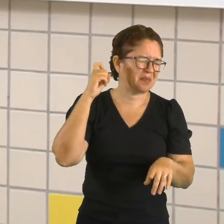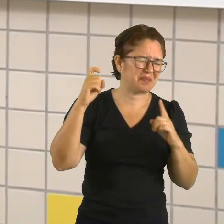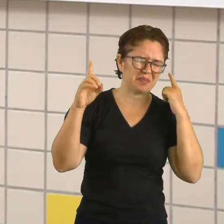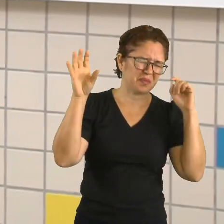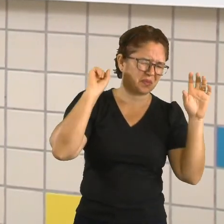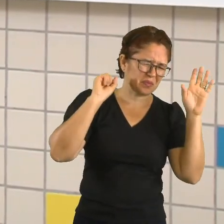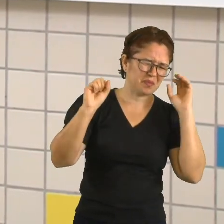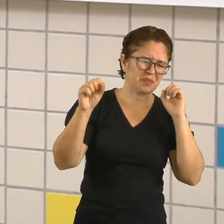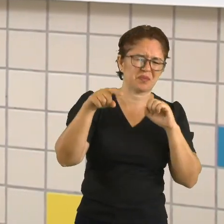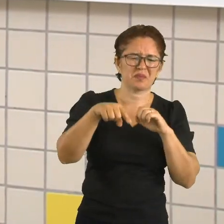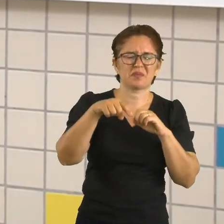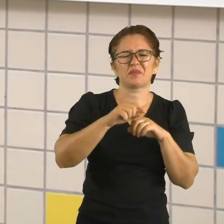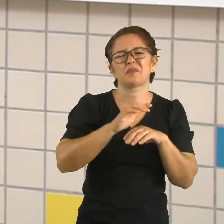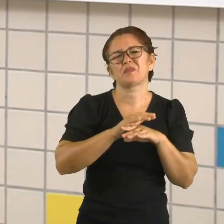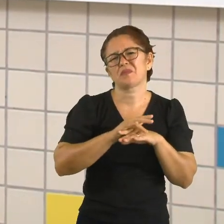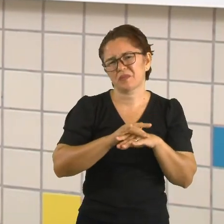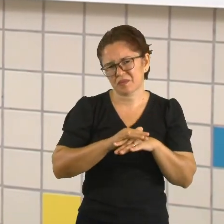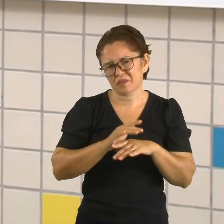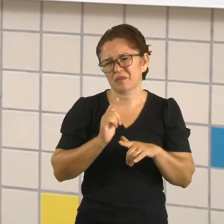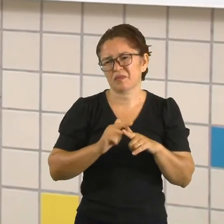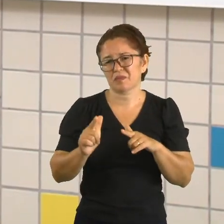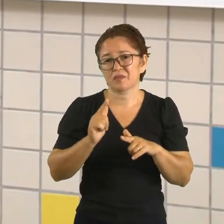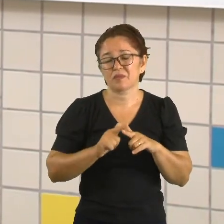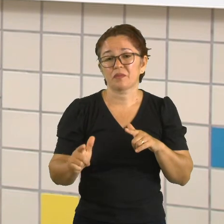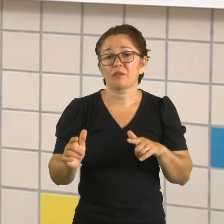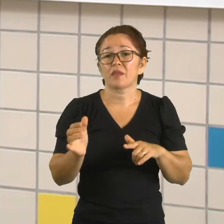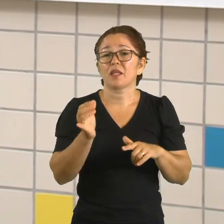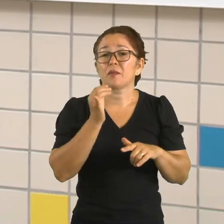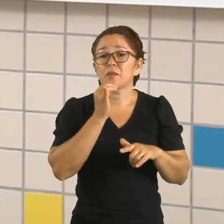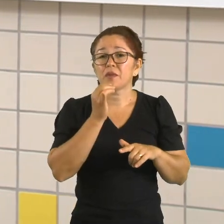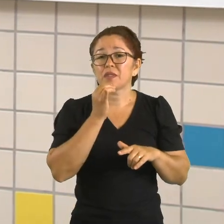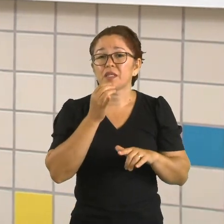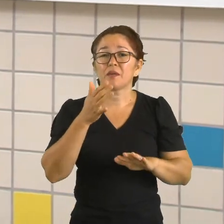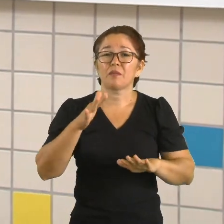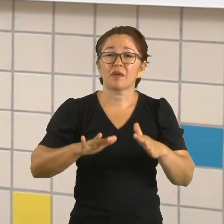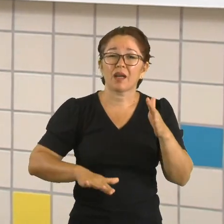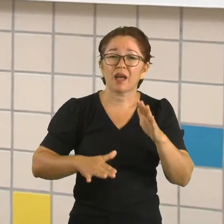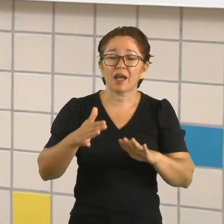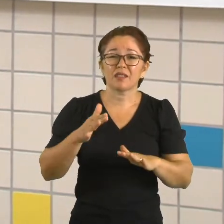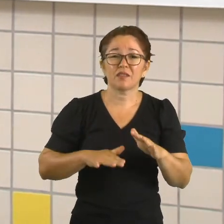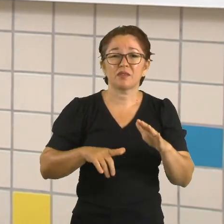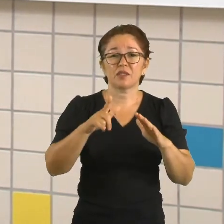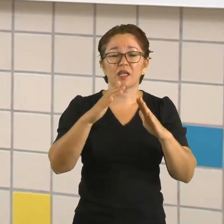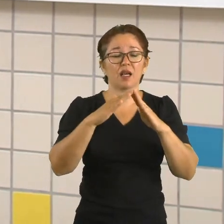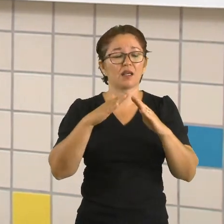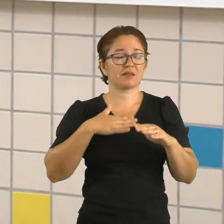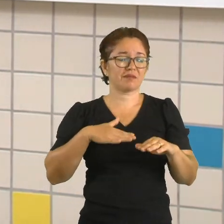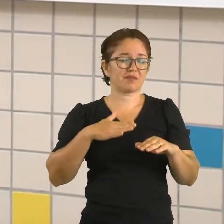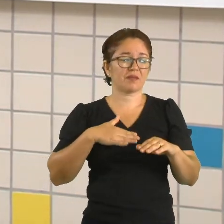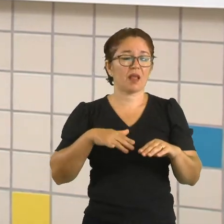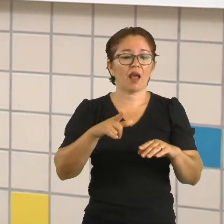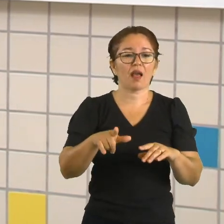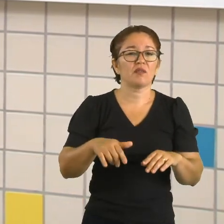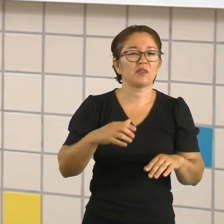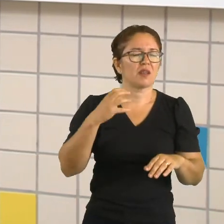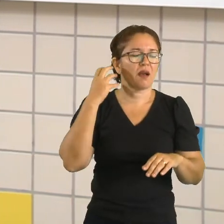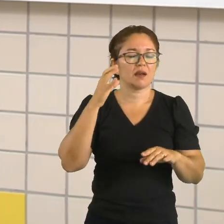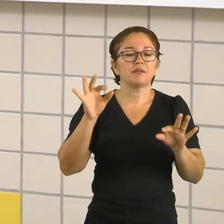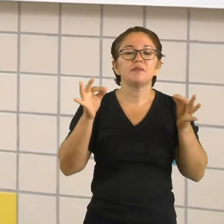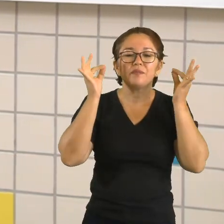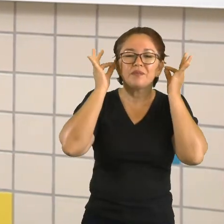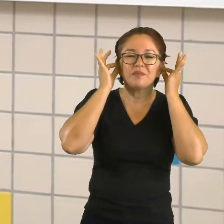em casa, tá tranquilo lá, bota a TV alta, coloca o fone de ouvido alto demais. Isso tudo pode